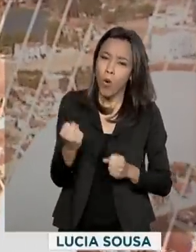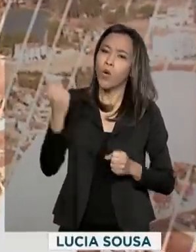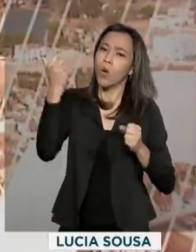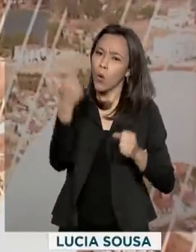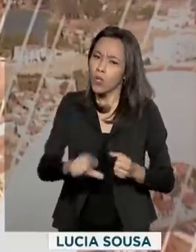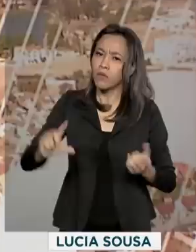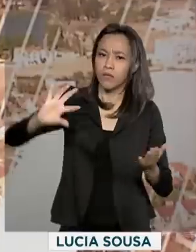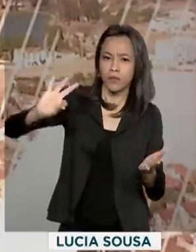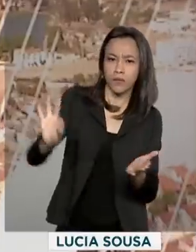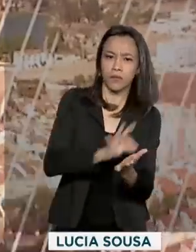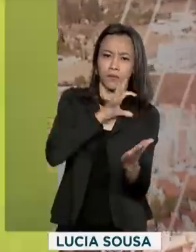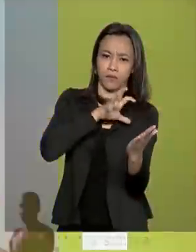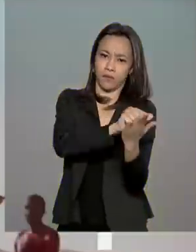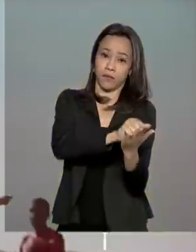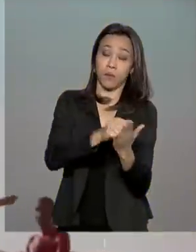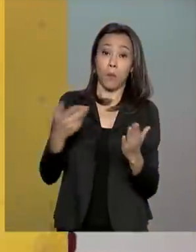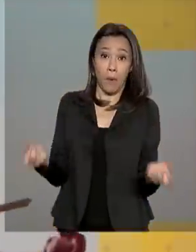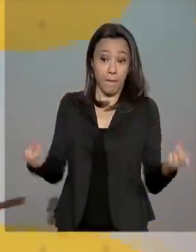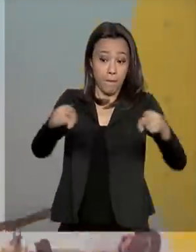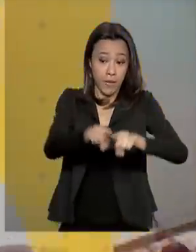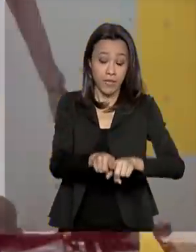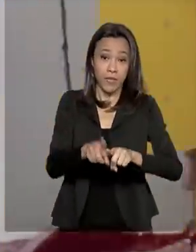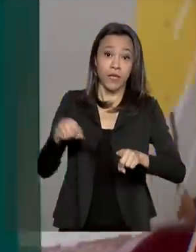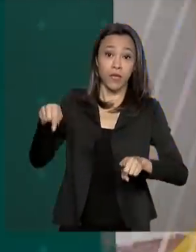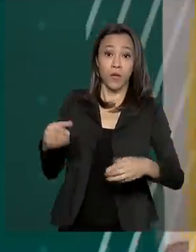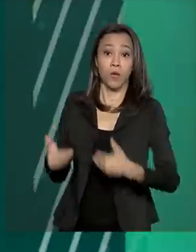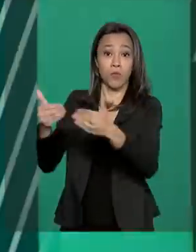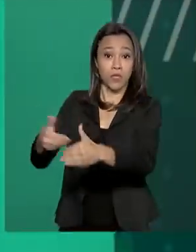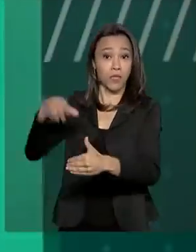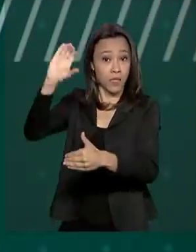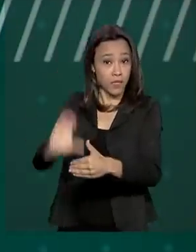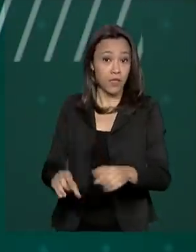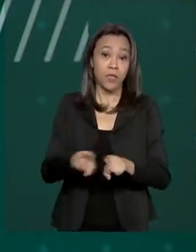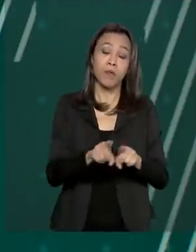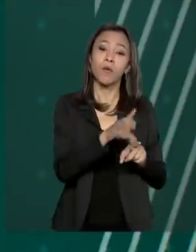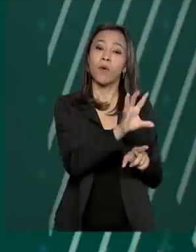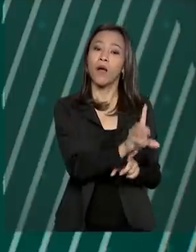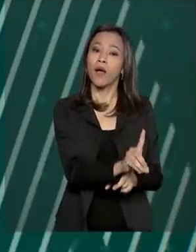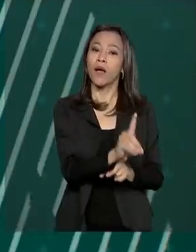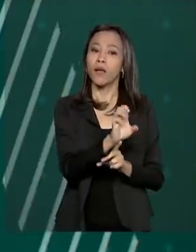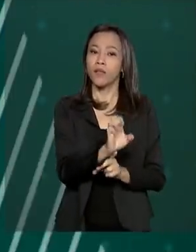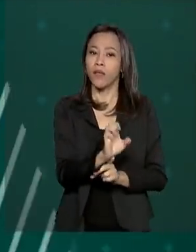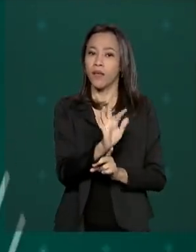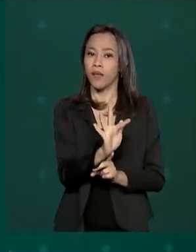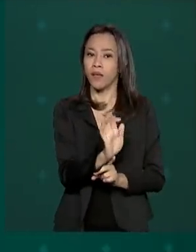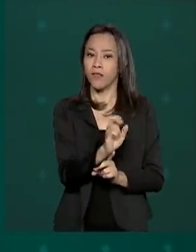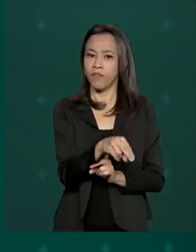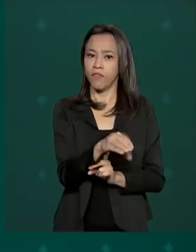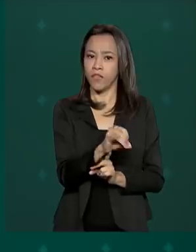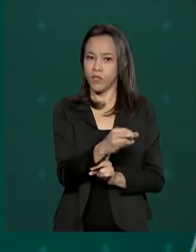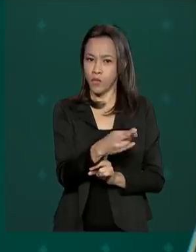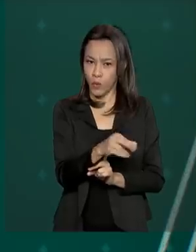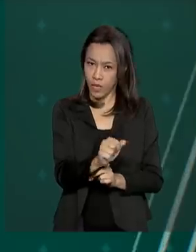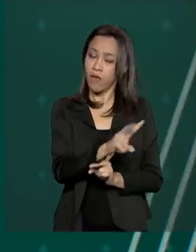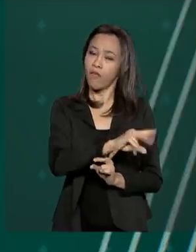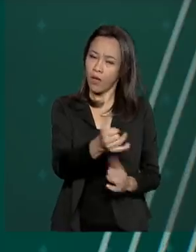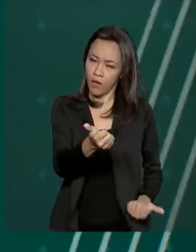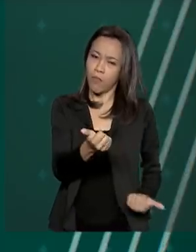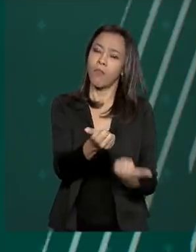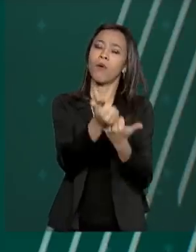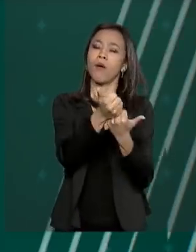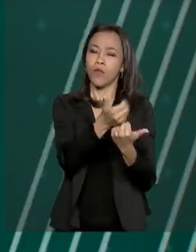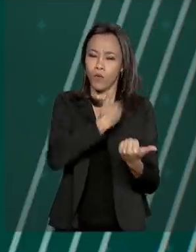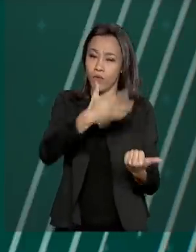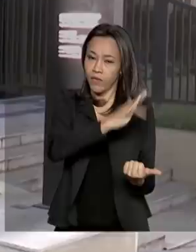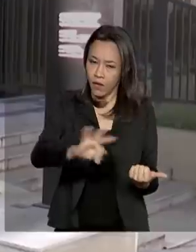Uma parceria do Ministério da Cidadania com a Defensoria Pública da União vai atender esses brasileiros e garantir o direito ao